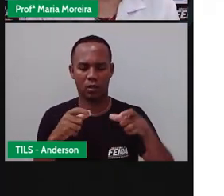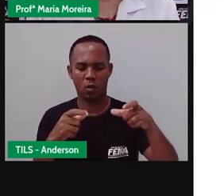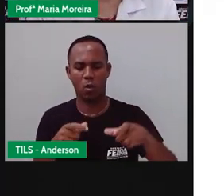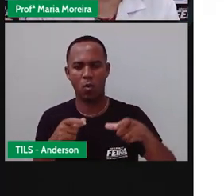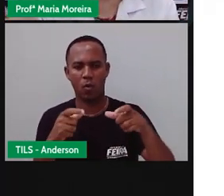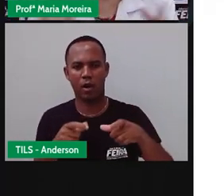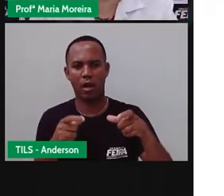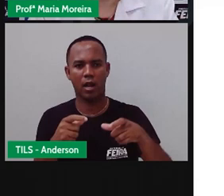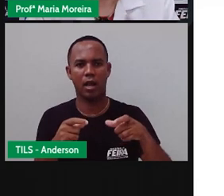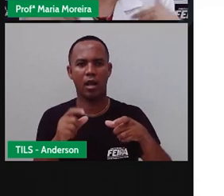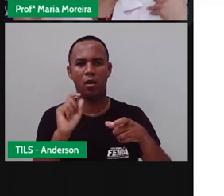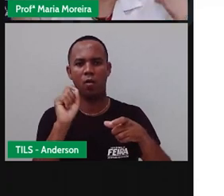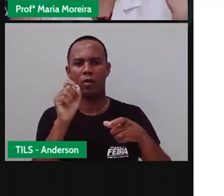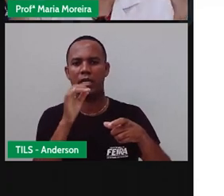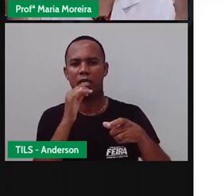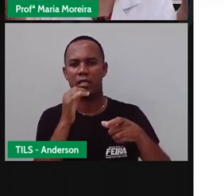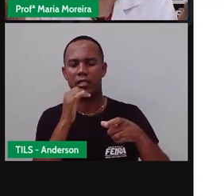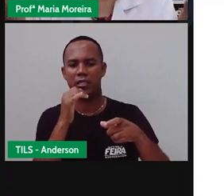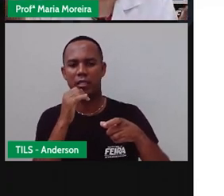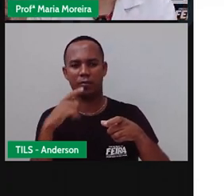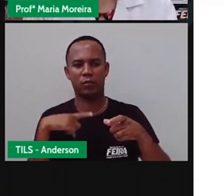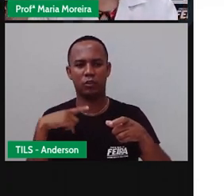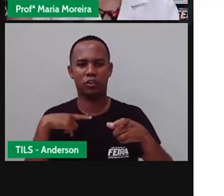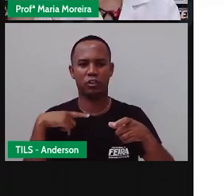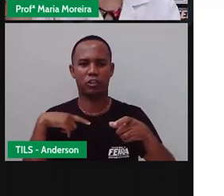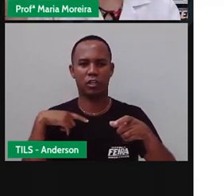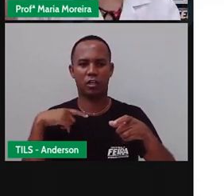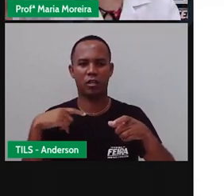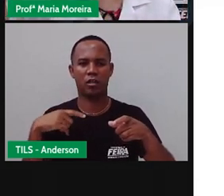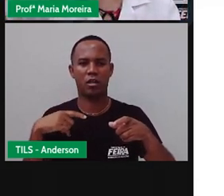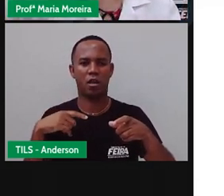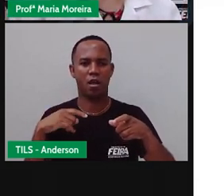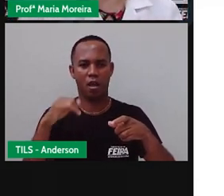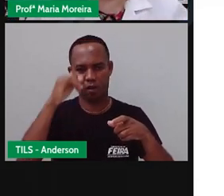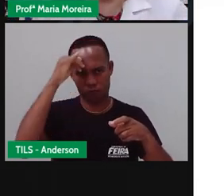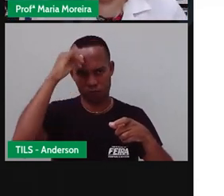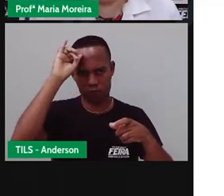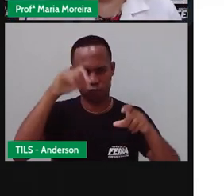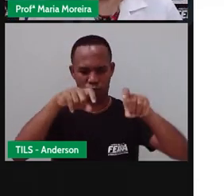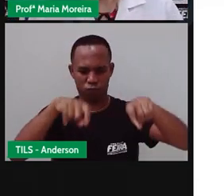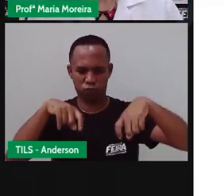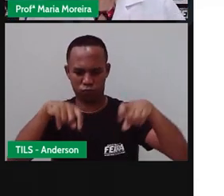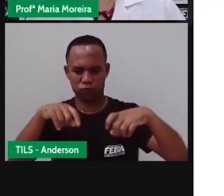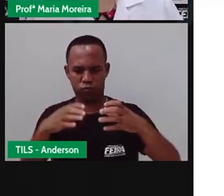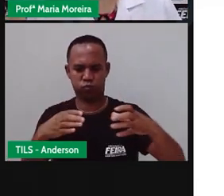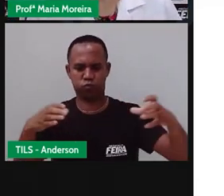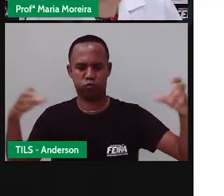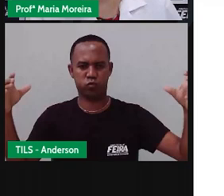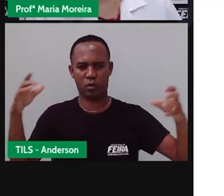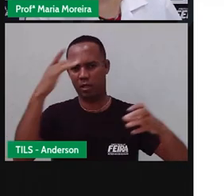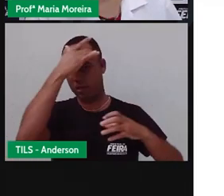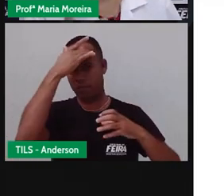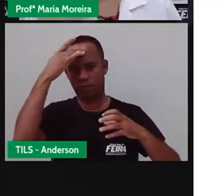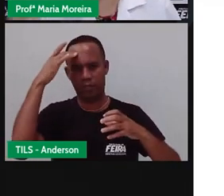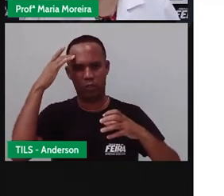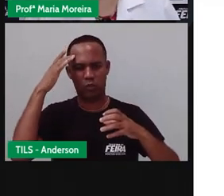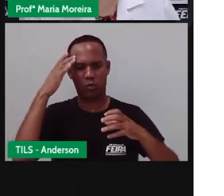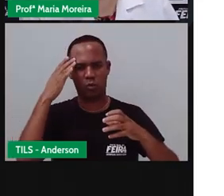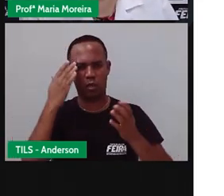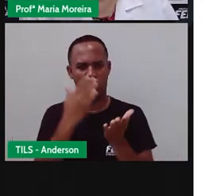época não era Feira de Santana. Existia a fazenda, né? Hoje é o casarão dos olhos d'água. E que as pessoas foram